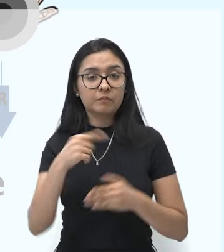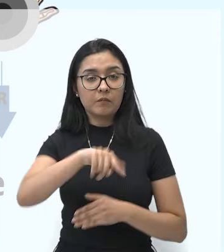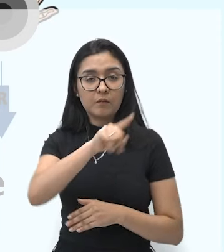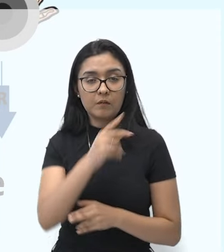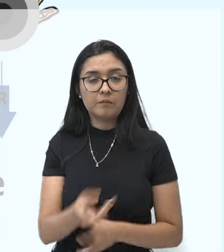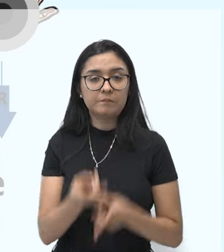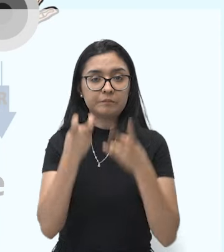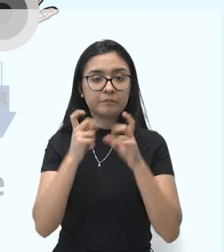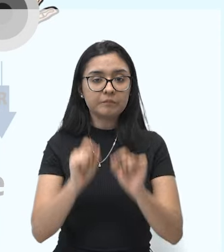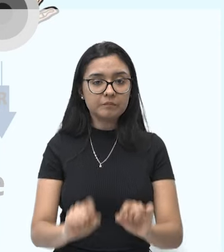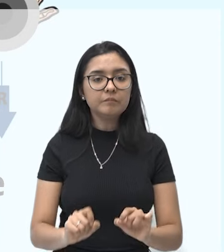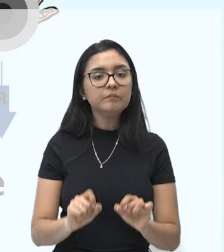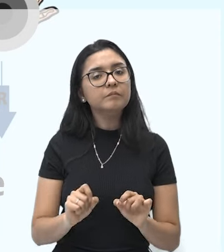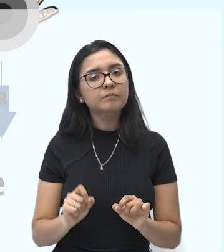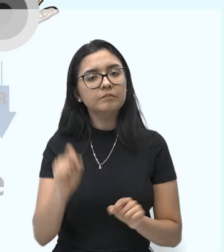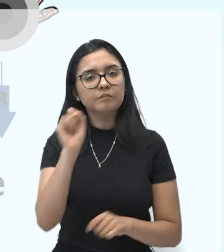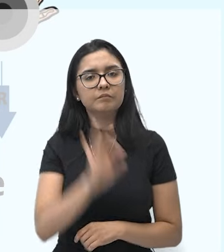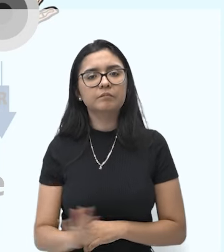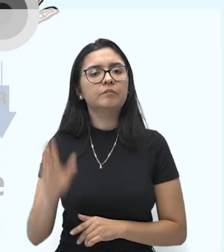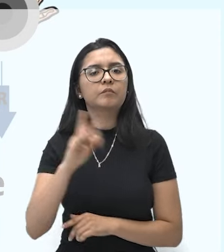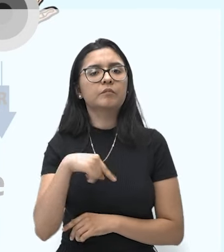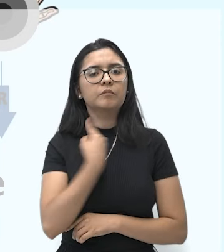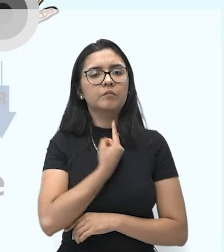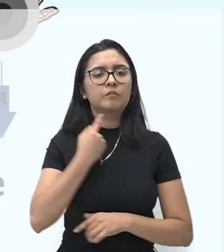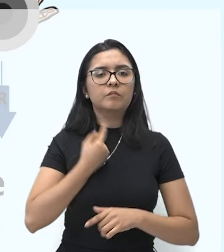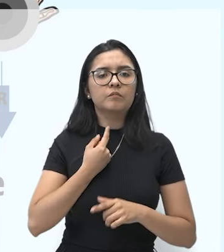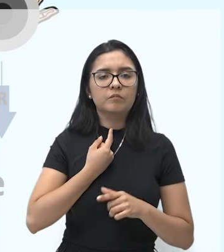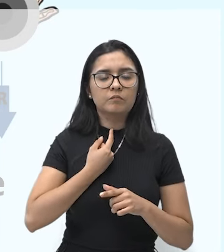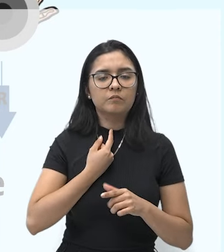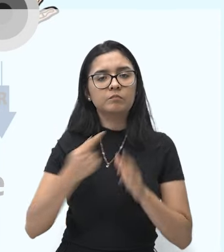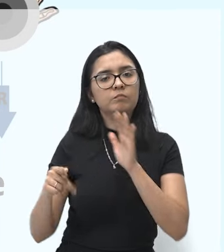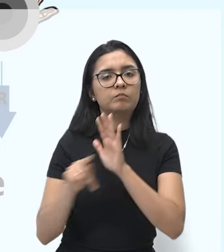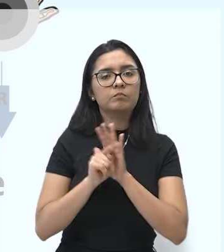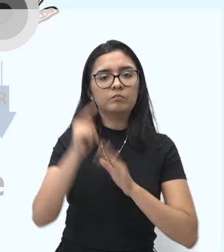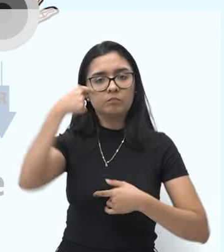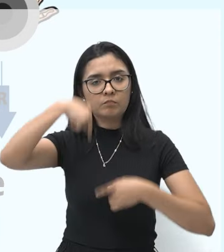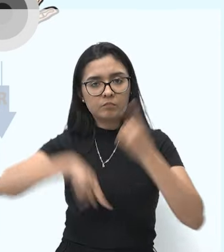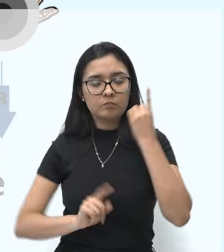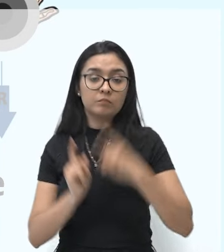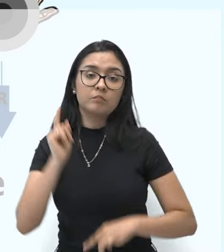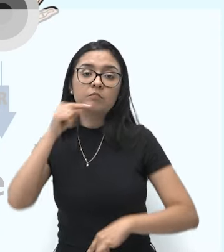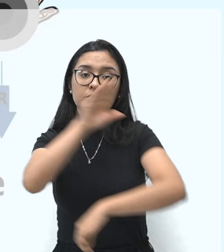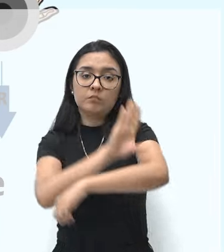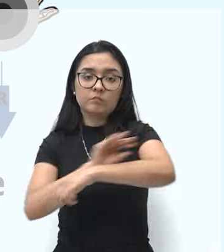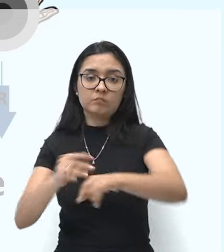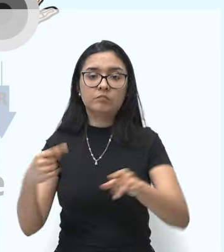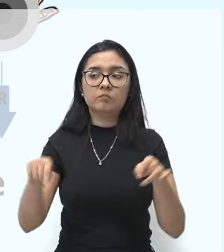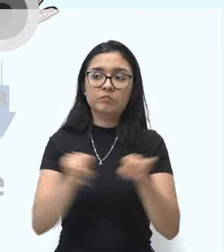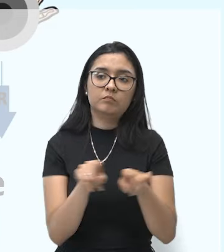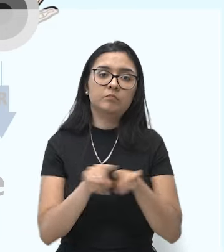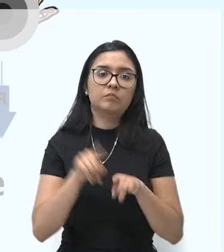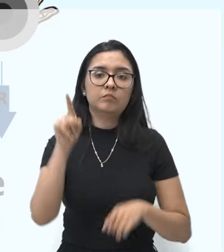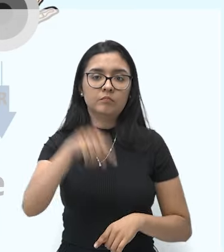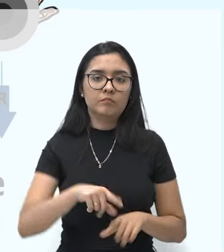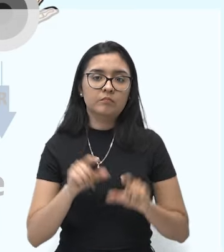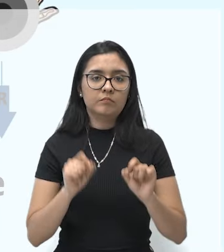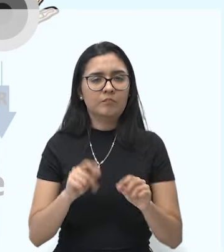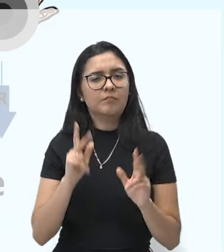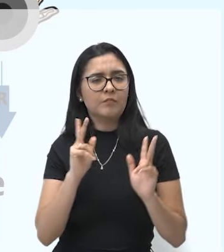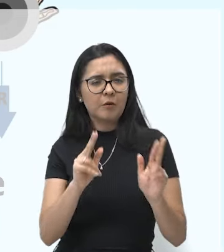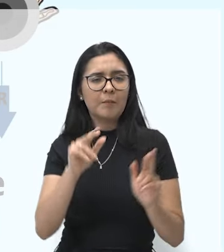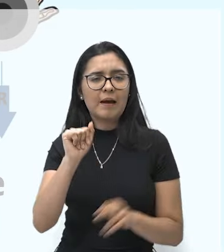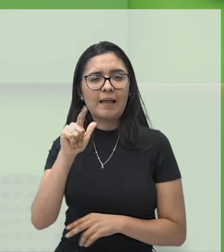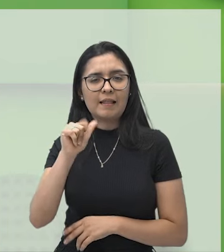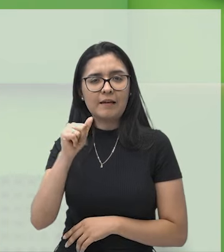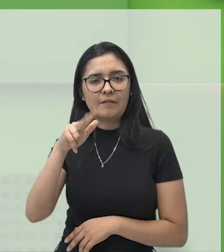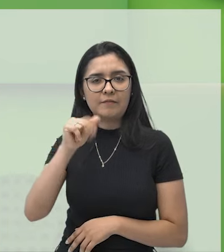para vocês observarem aí que o nosso sistema funciona também como uma alavanca.